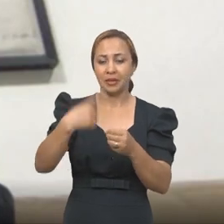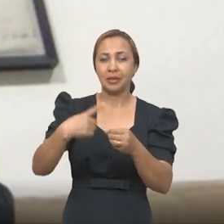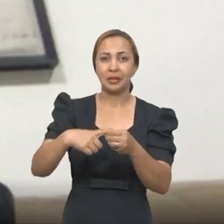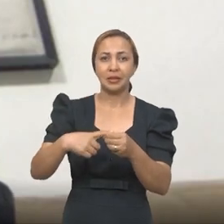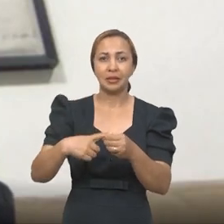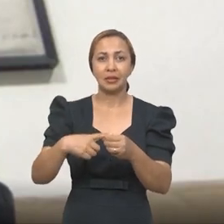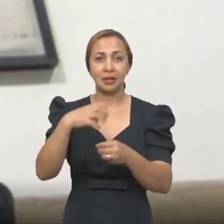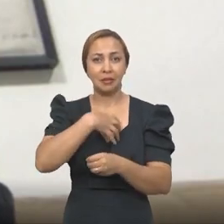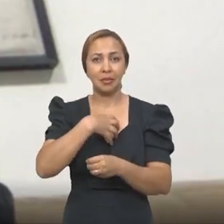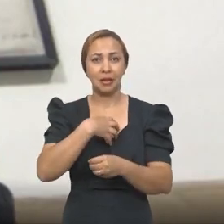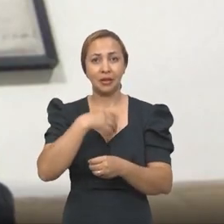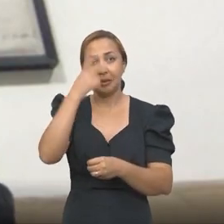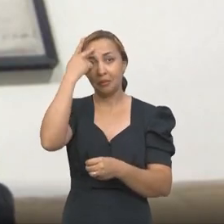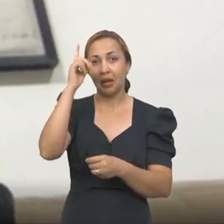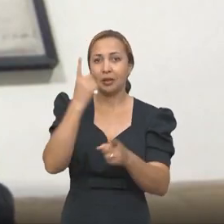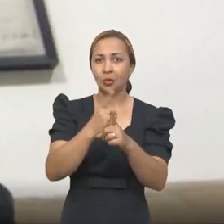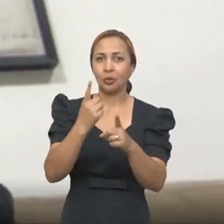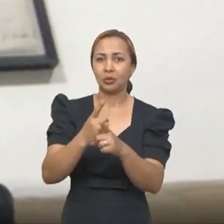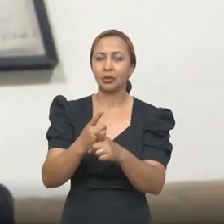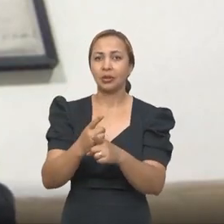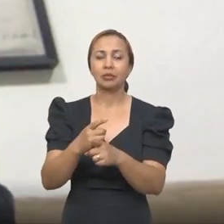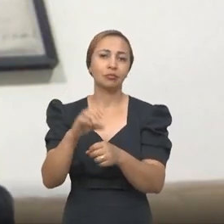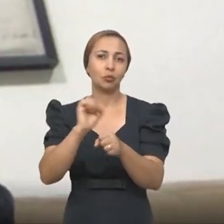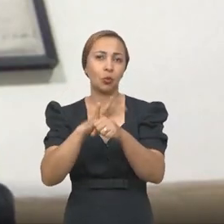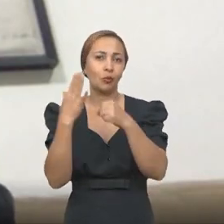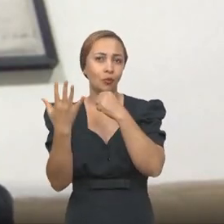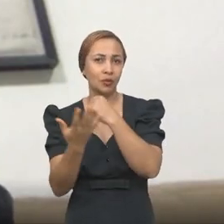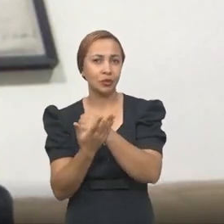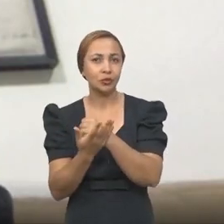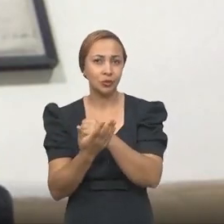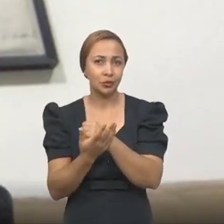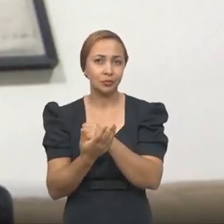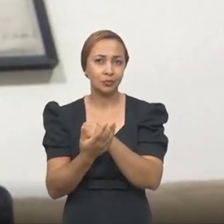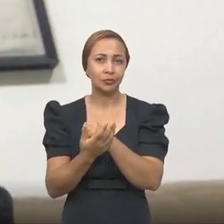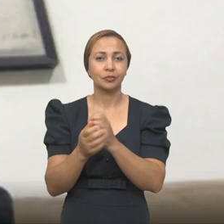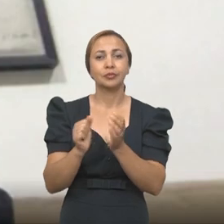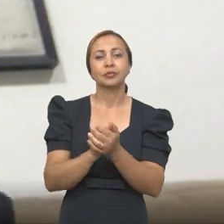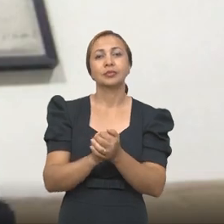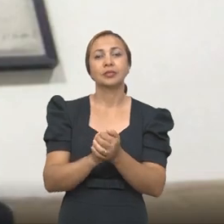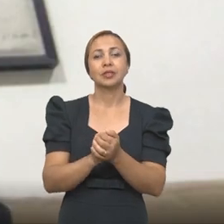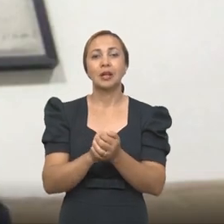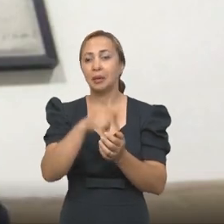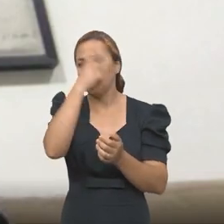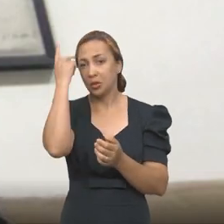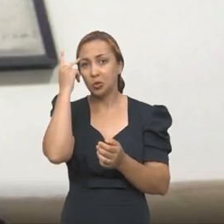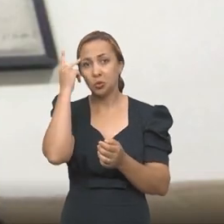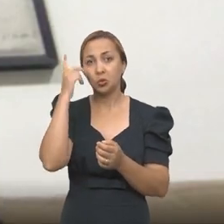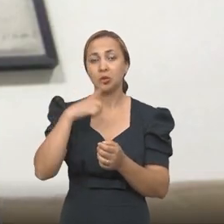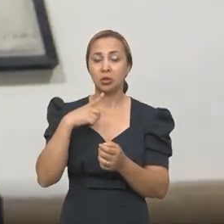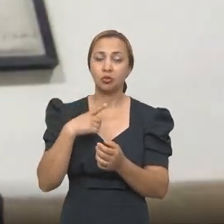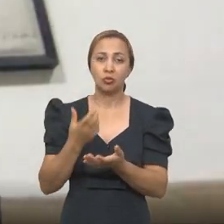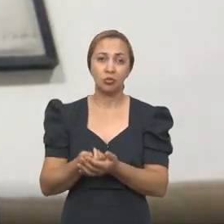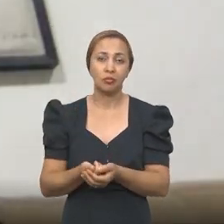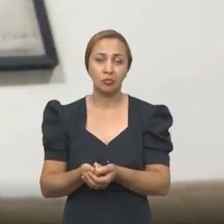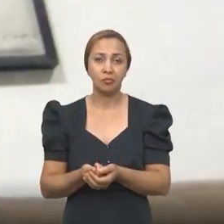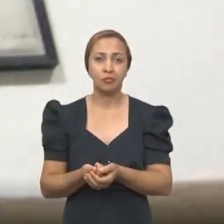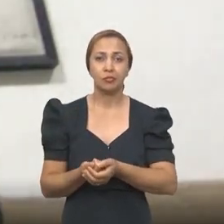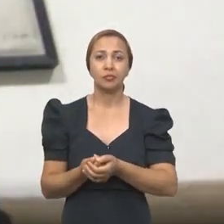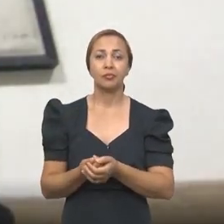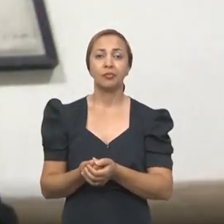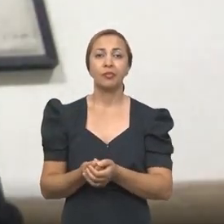a detectar os primeiros casos de Sars-CoV-2, indivíduos com Covid,